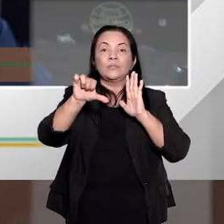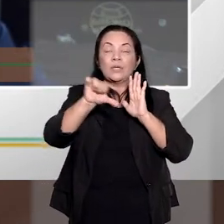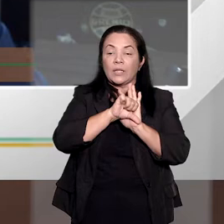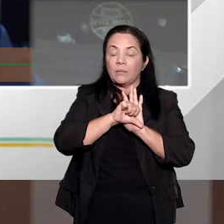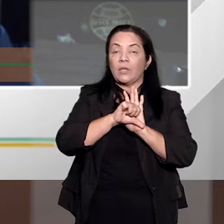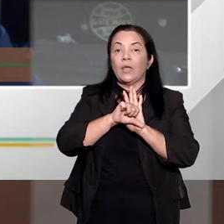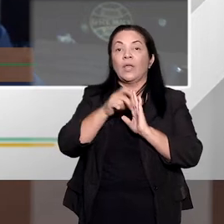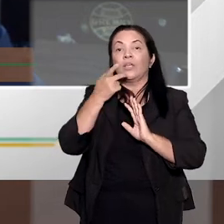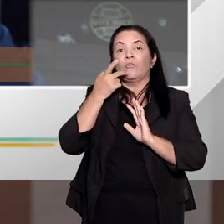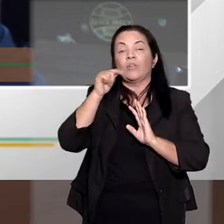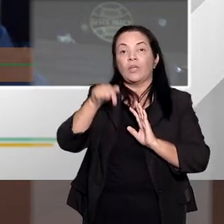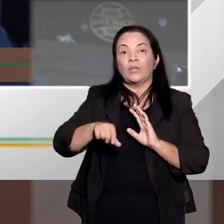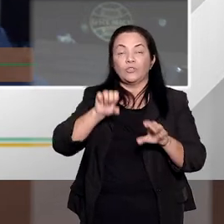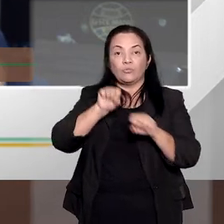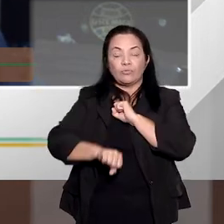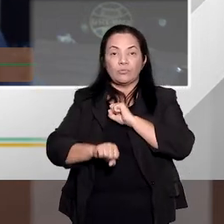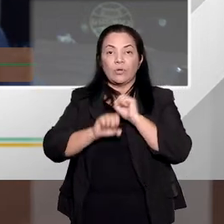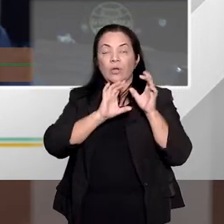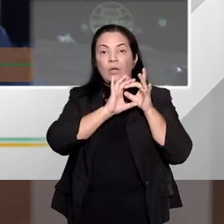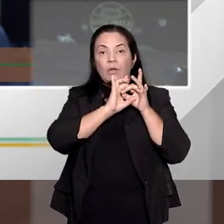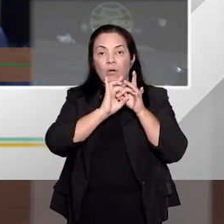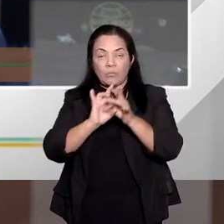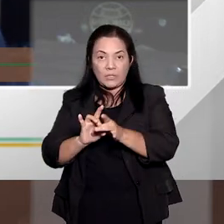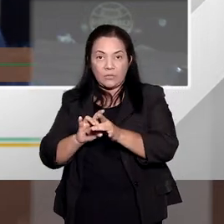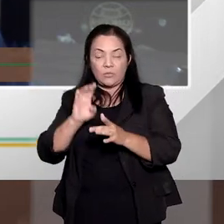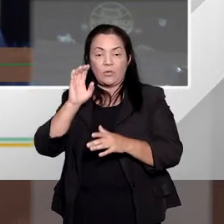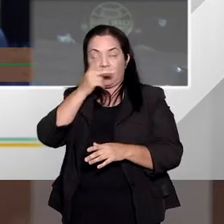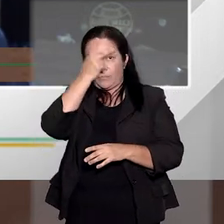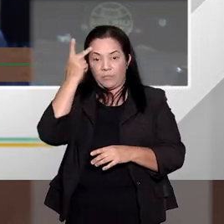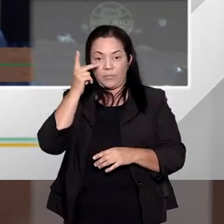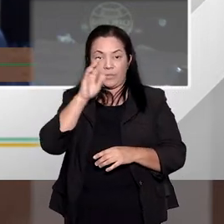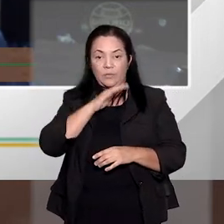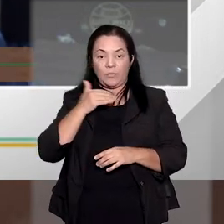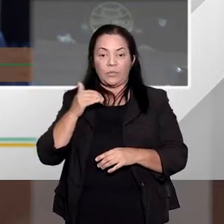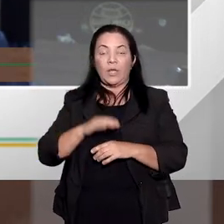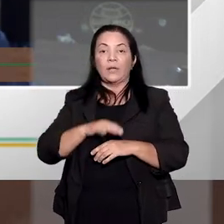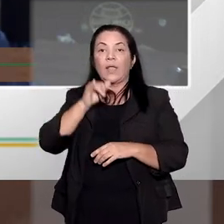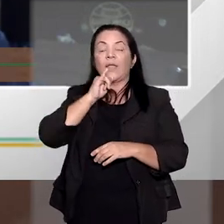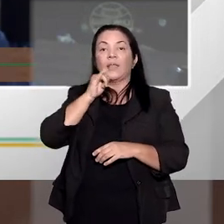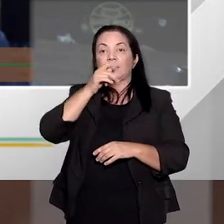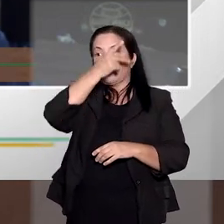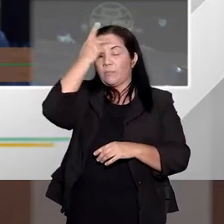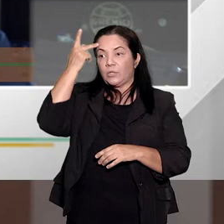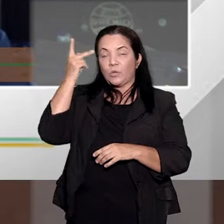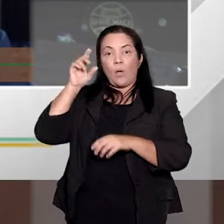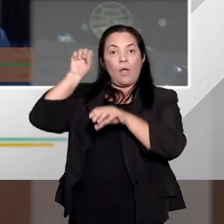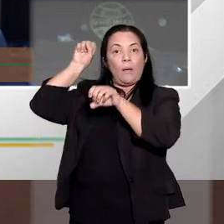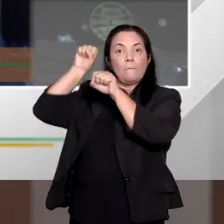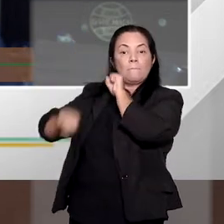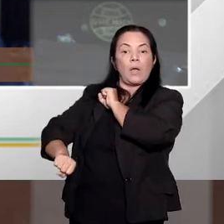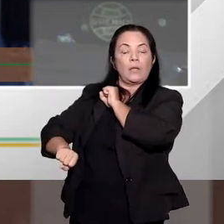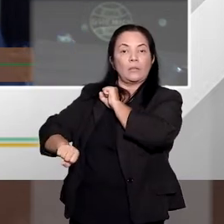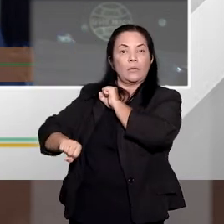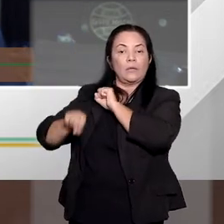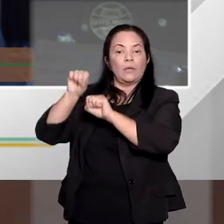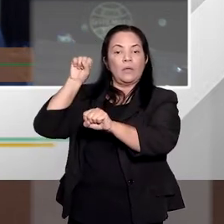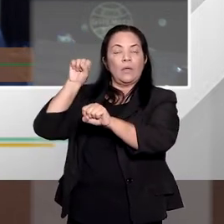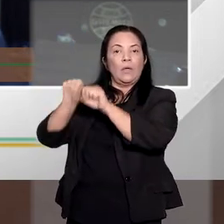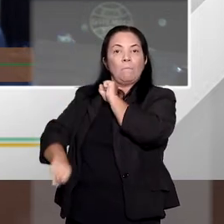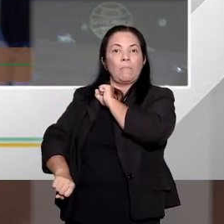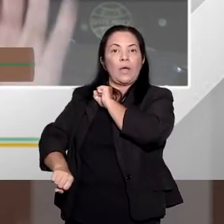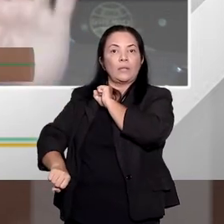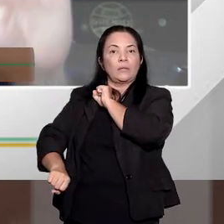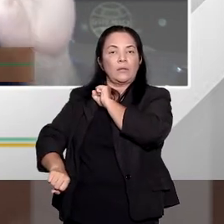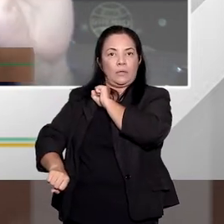contexto também, considerando esse mesmo exemplo, se um cidadão matar uma pessoa próximo a uma